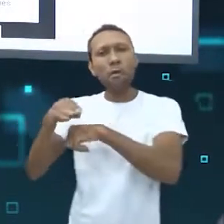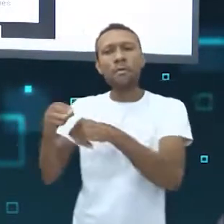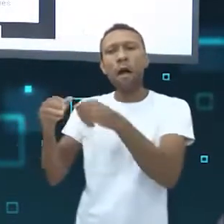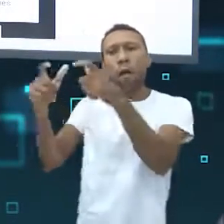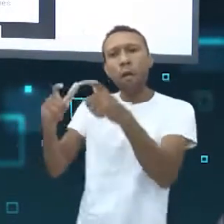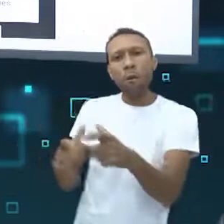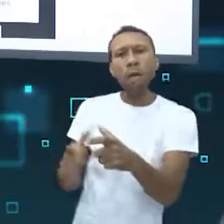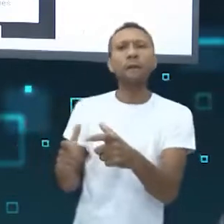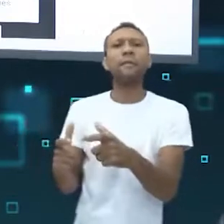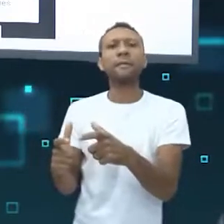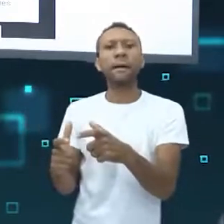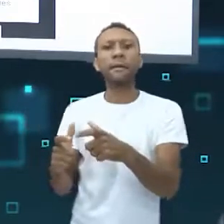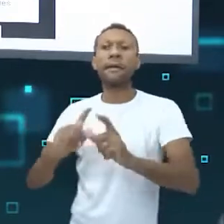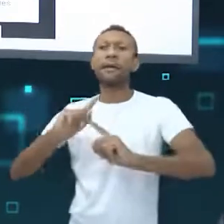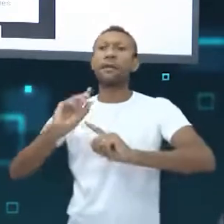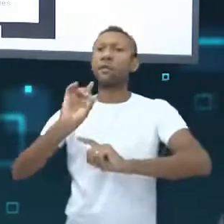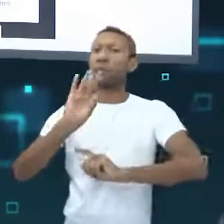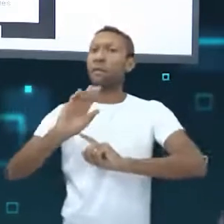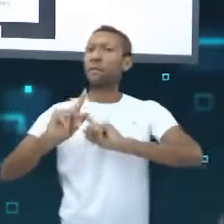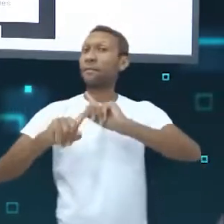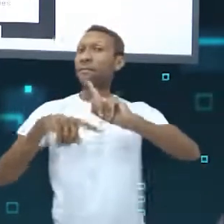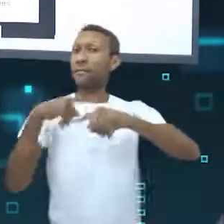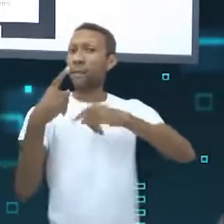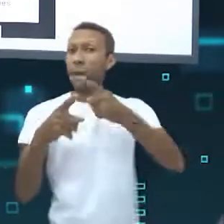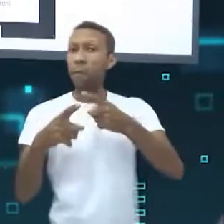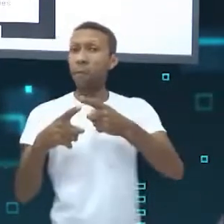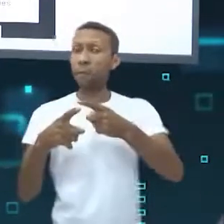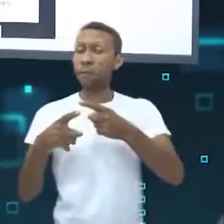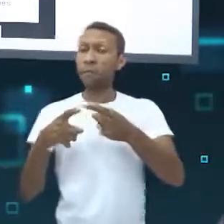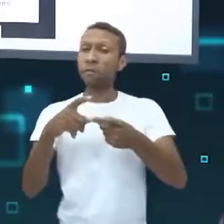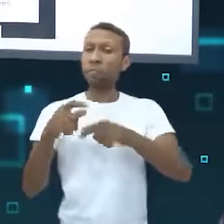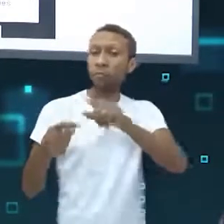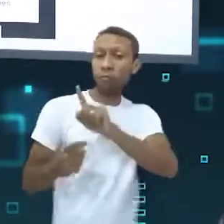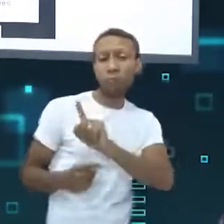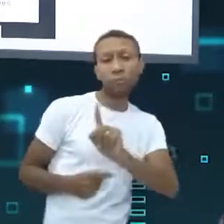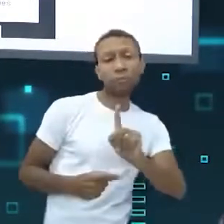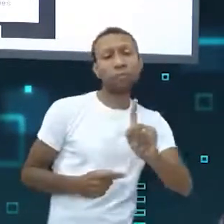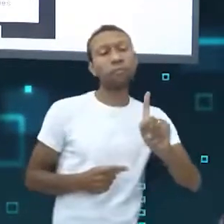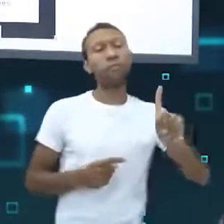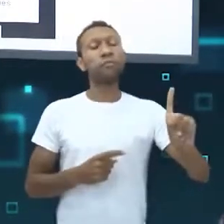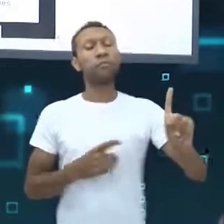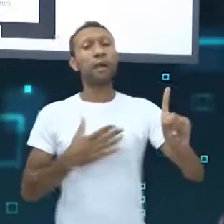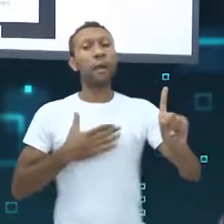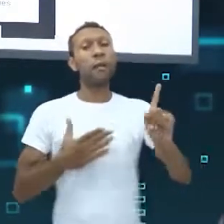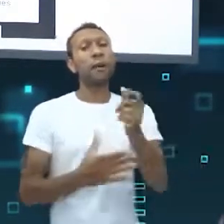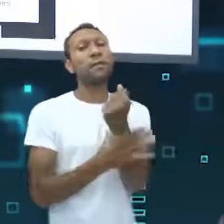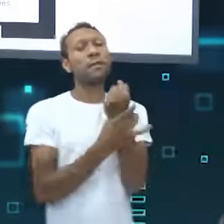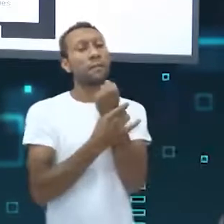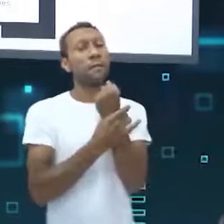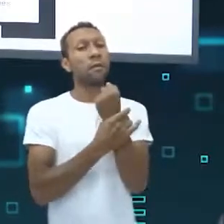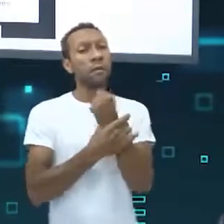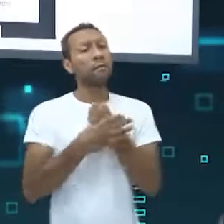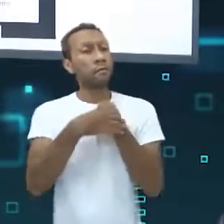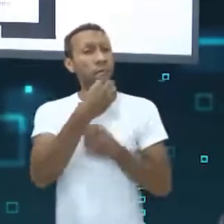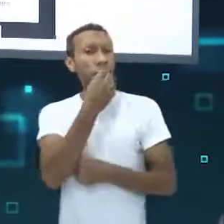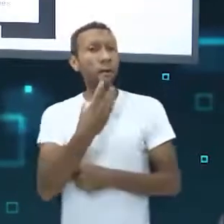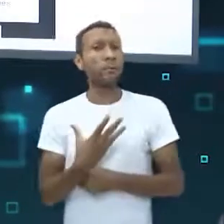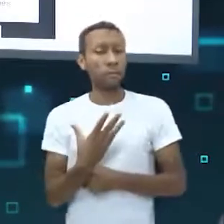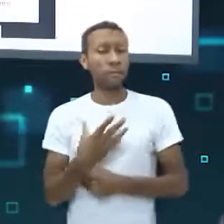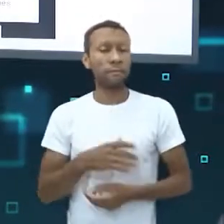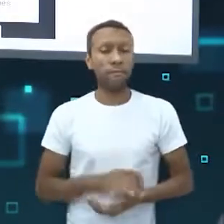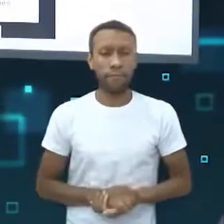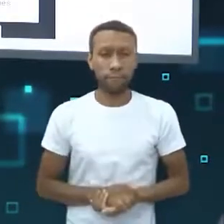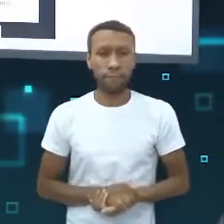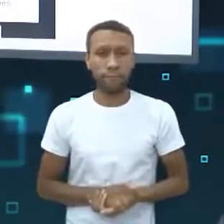melhor opção é fazer isso depois que você já saiu de lá. É uma medida de segurança bem prática que acaba sendo muito